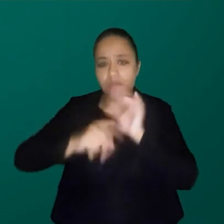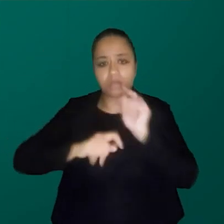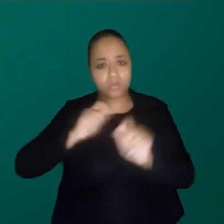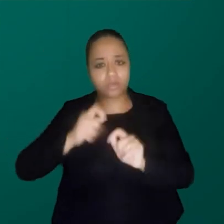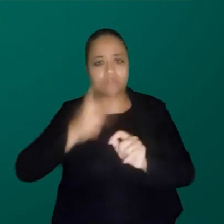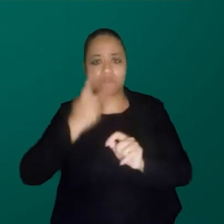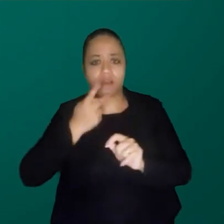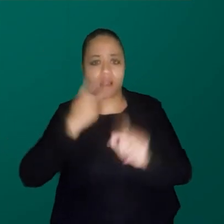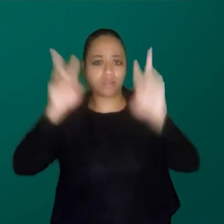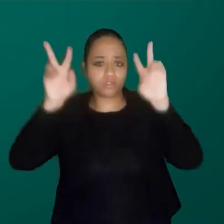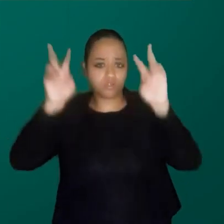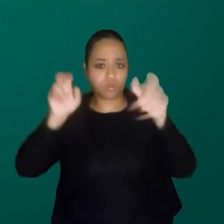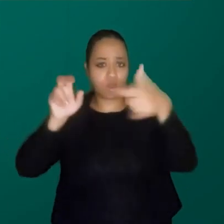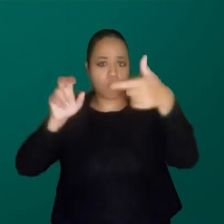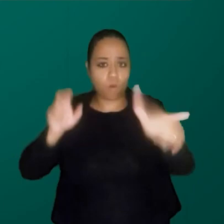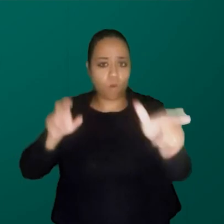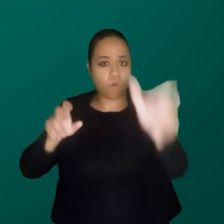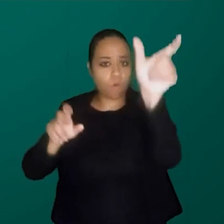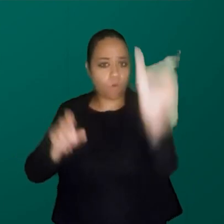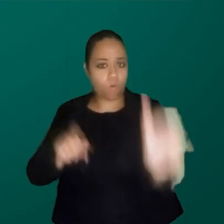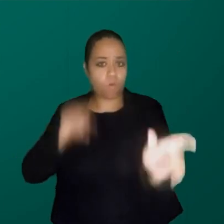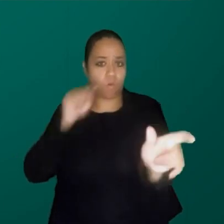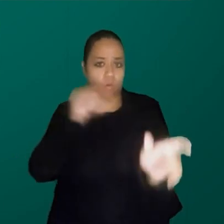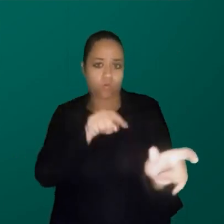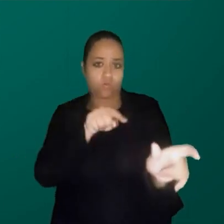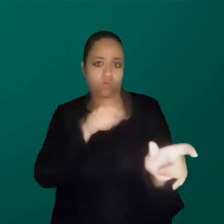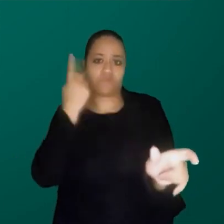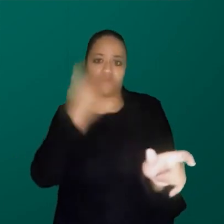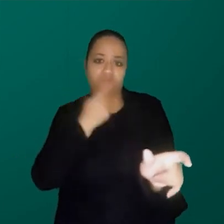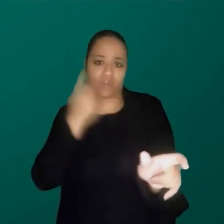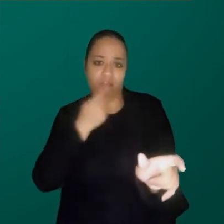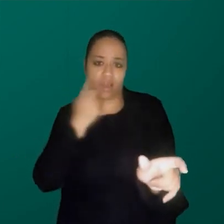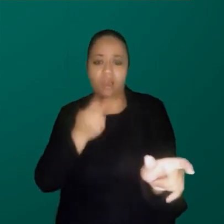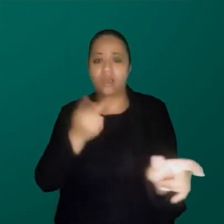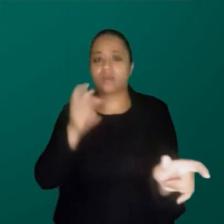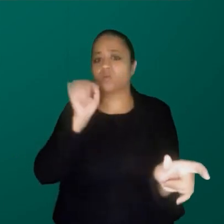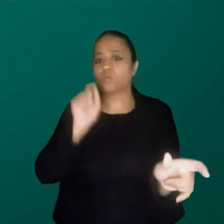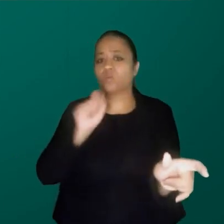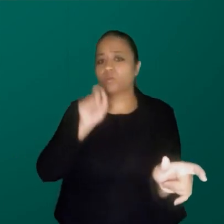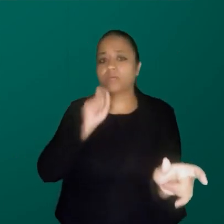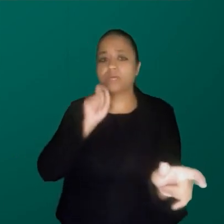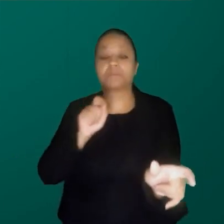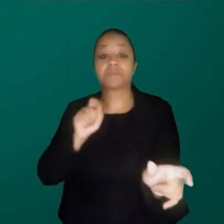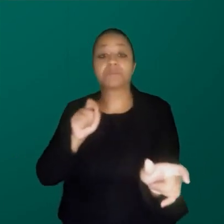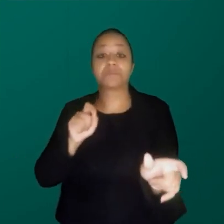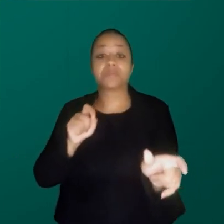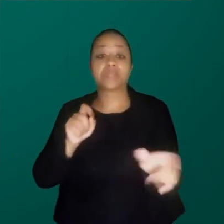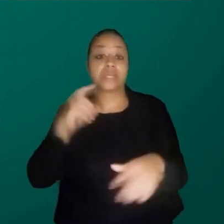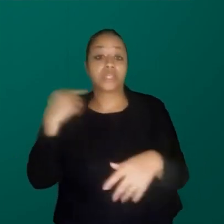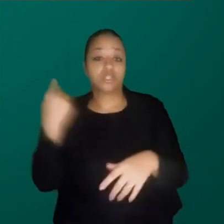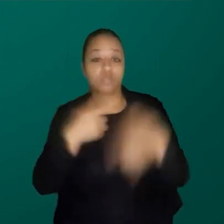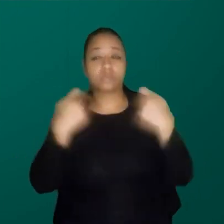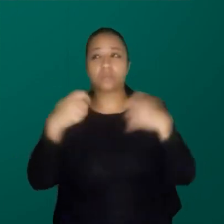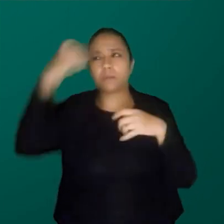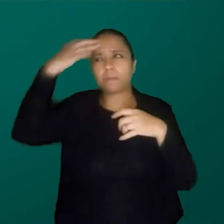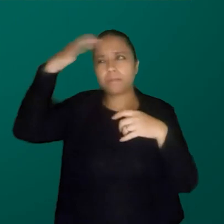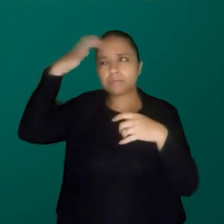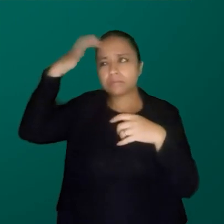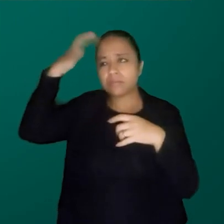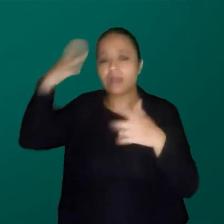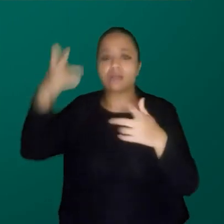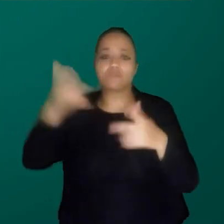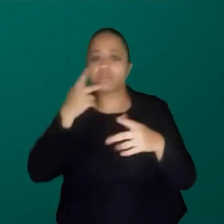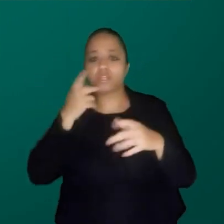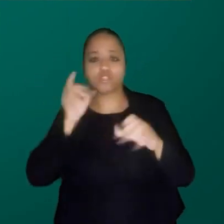falar sobre o outro. Porque, quando eu falo assim, quando eu digo, eventualmente, que a gente tem que pensar nisso, não estou querendo